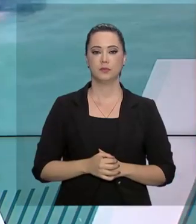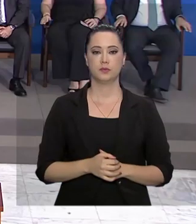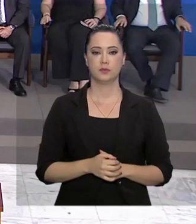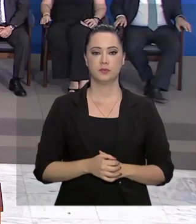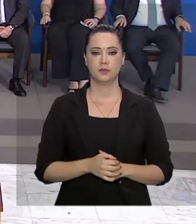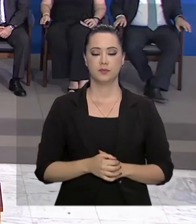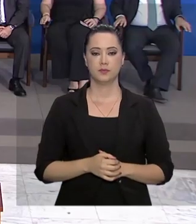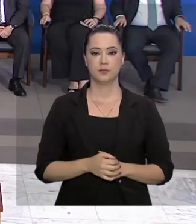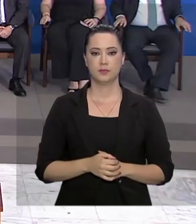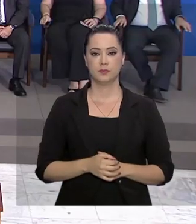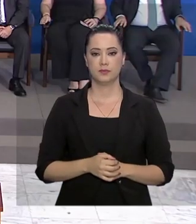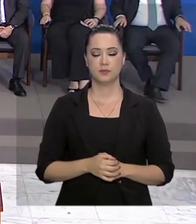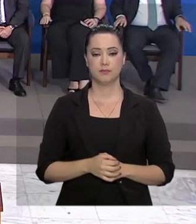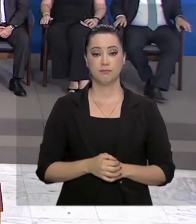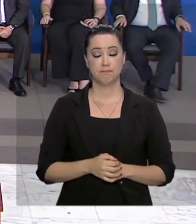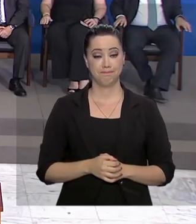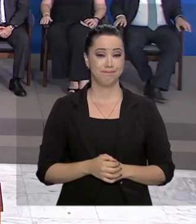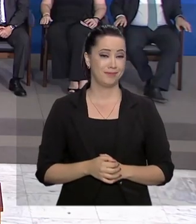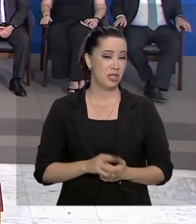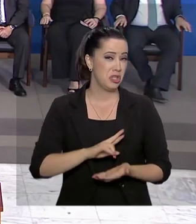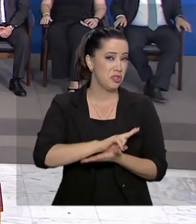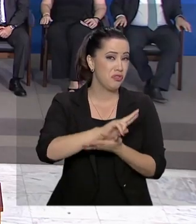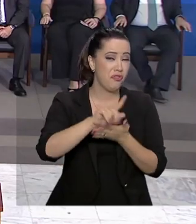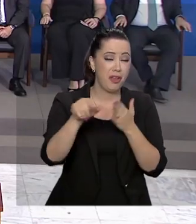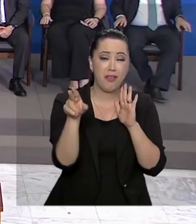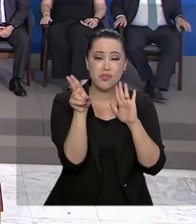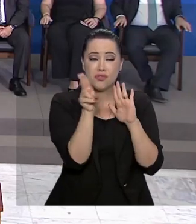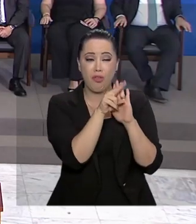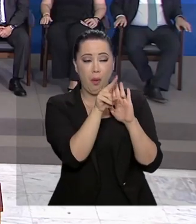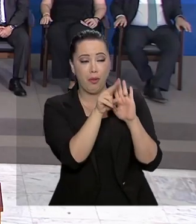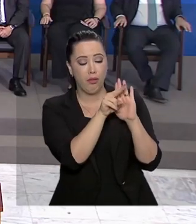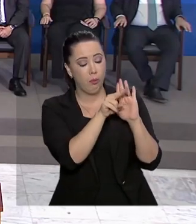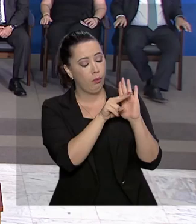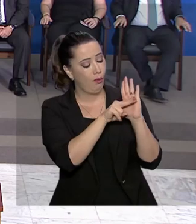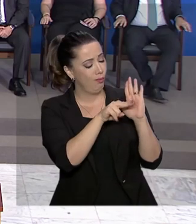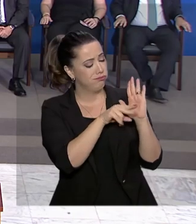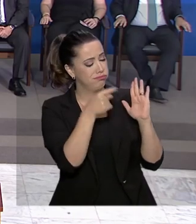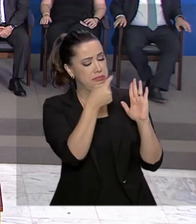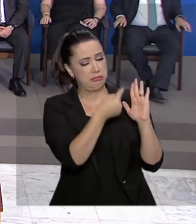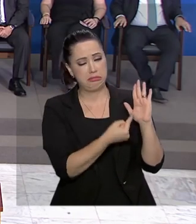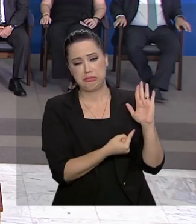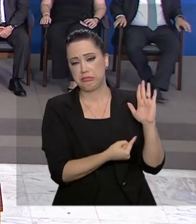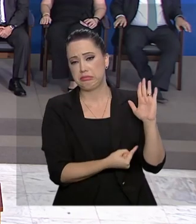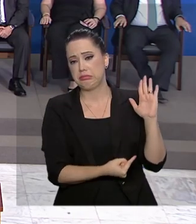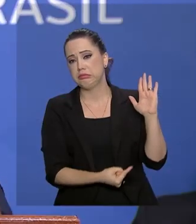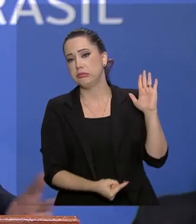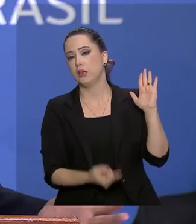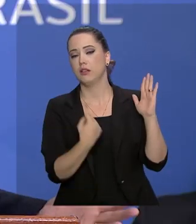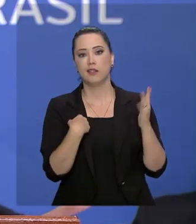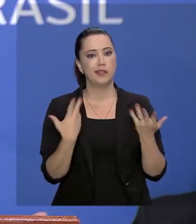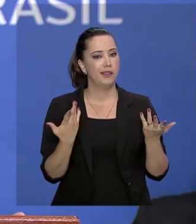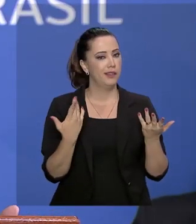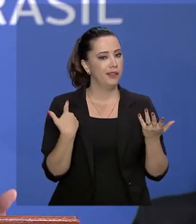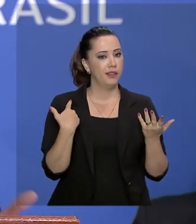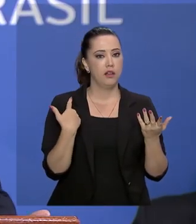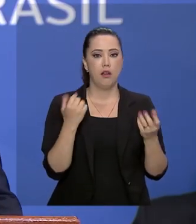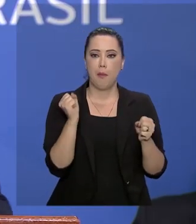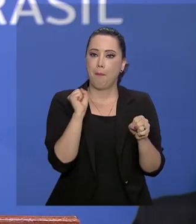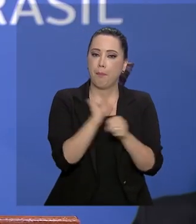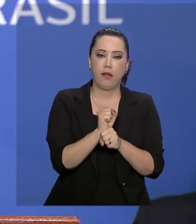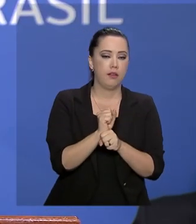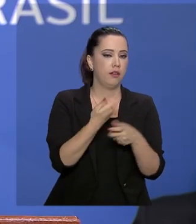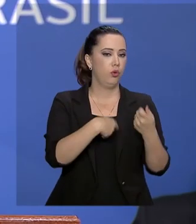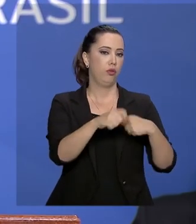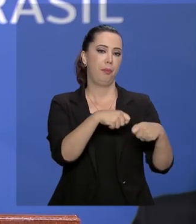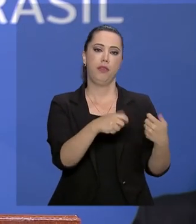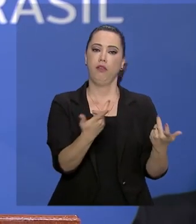Esse excesso de regulamentação leva à paralisação da economia.